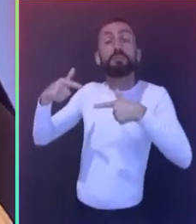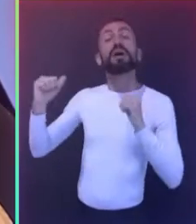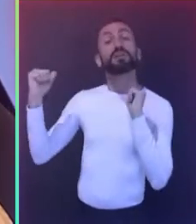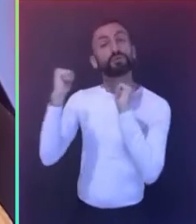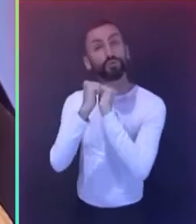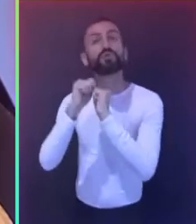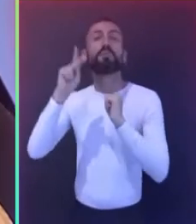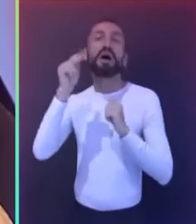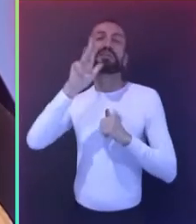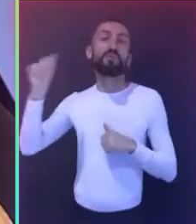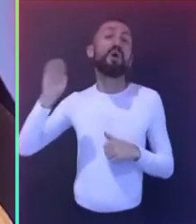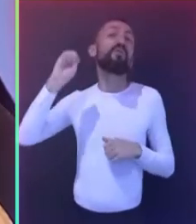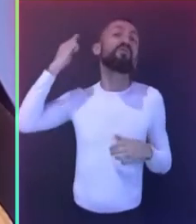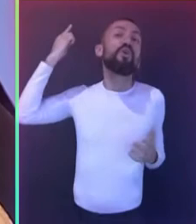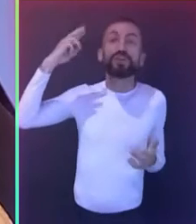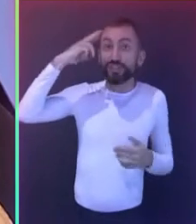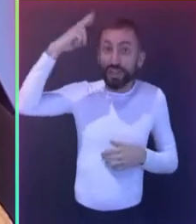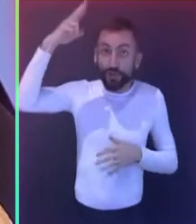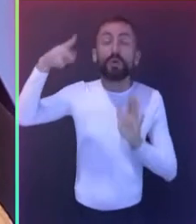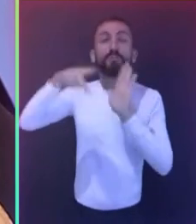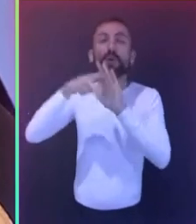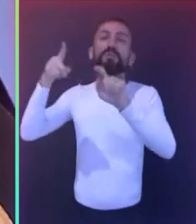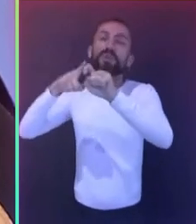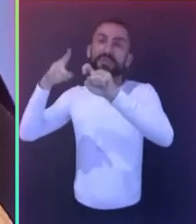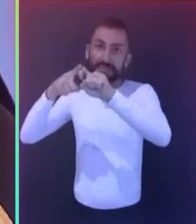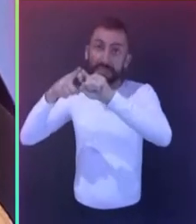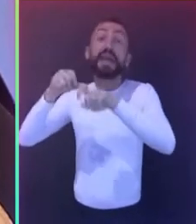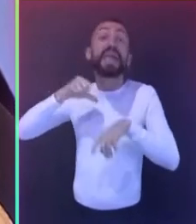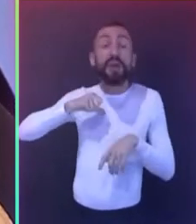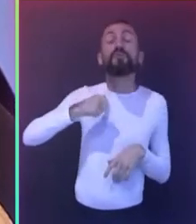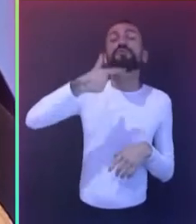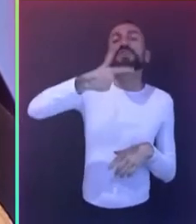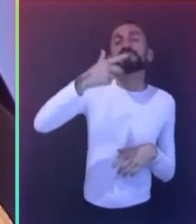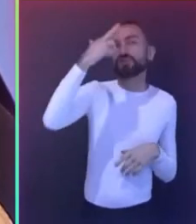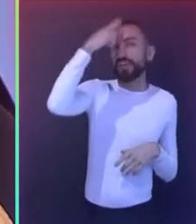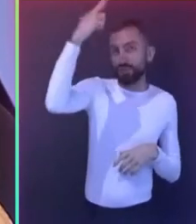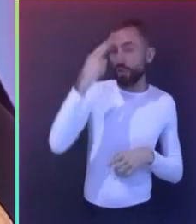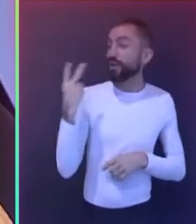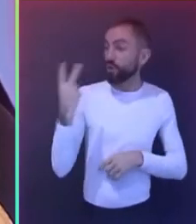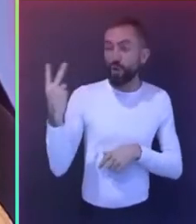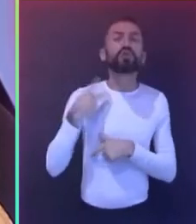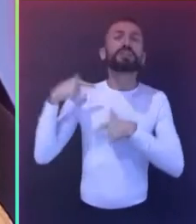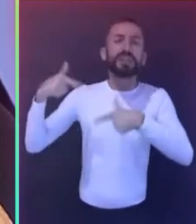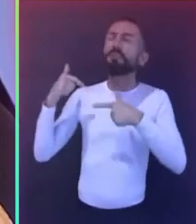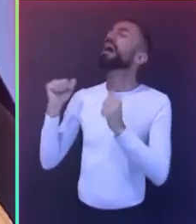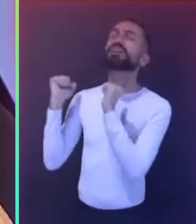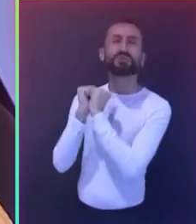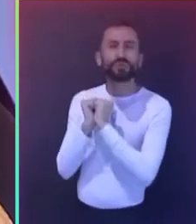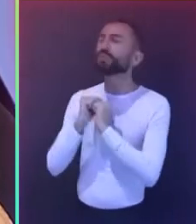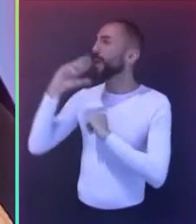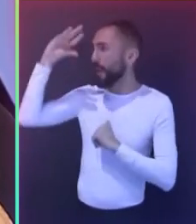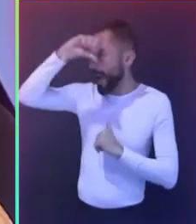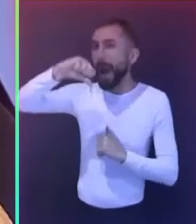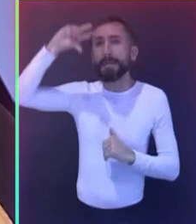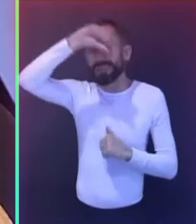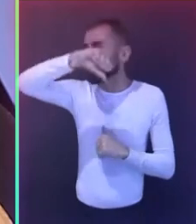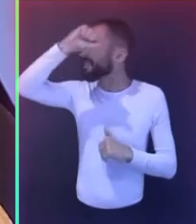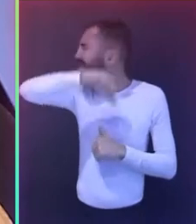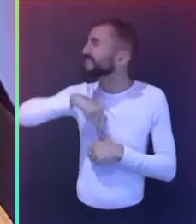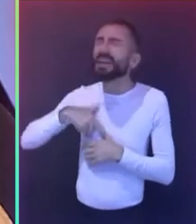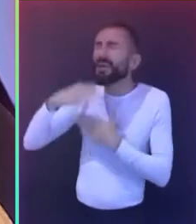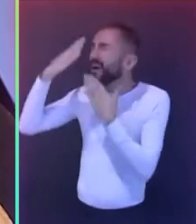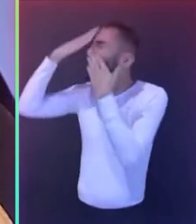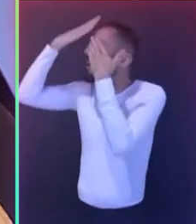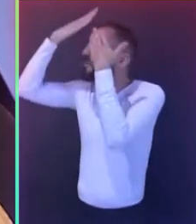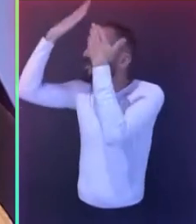quando foi diretor da Faculdade de Medicina e eu era vice-diretora. Foram anos de grande aprendizado, aos quais sou eternamente